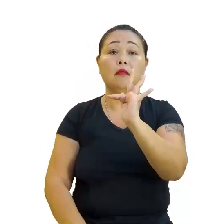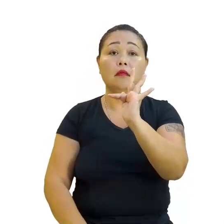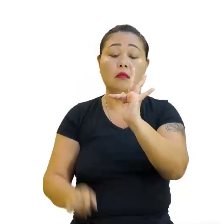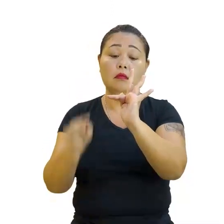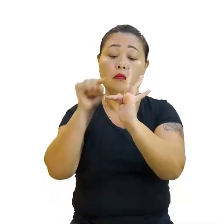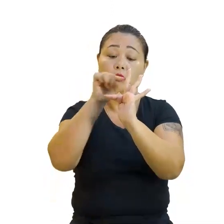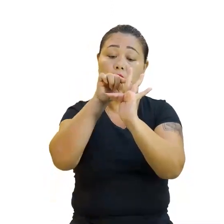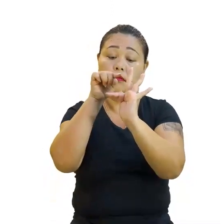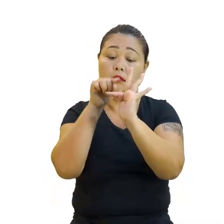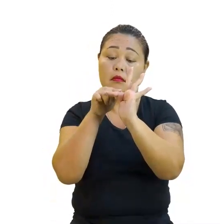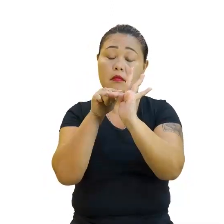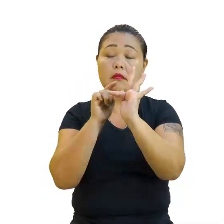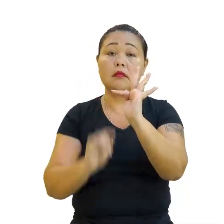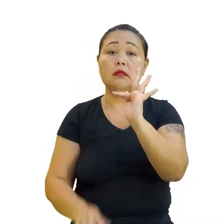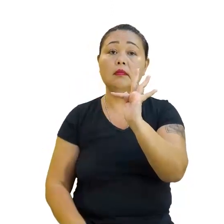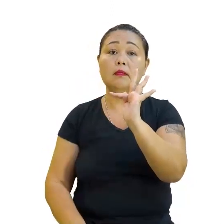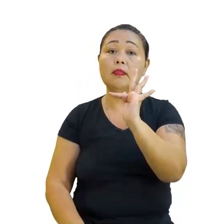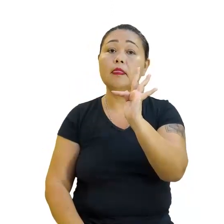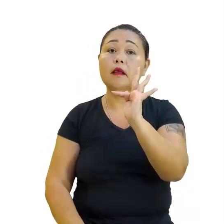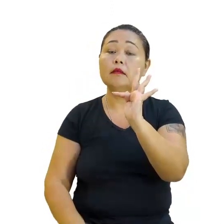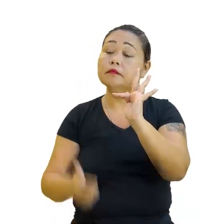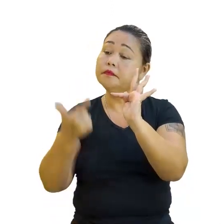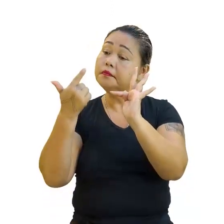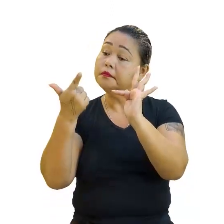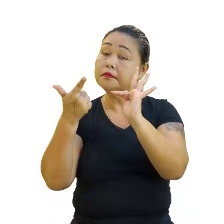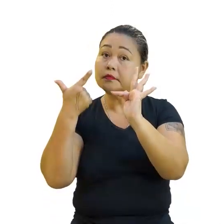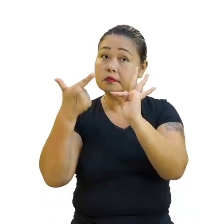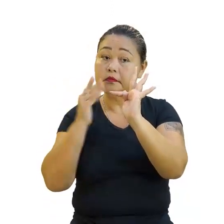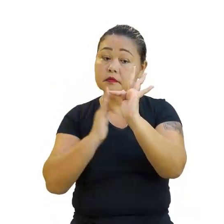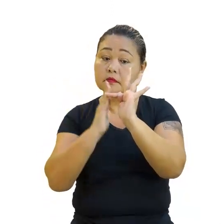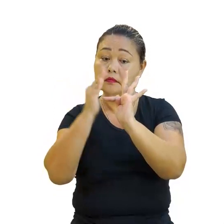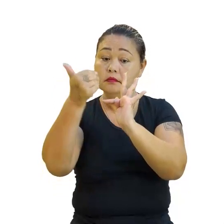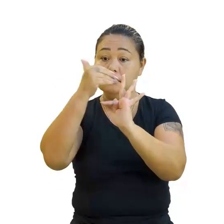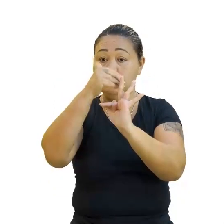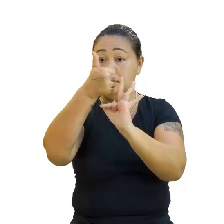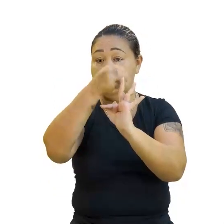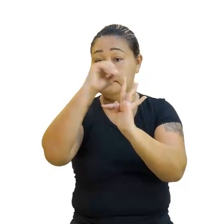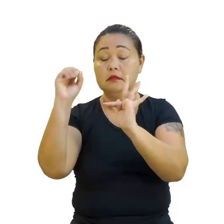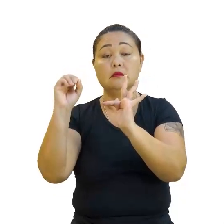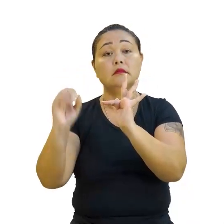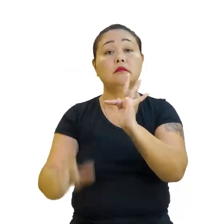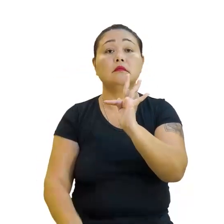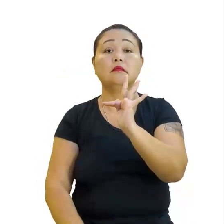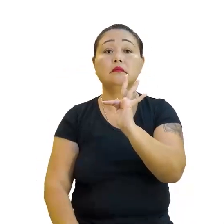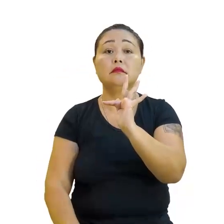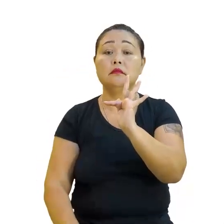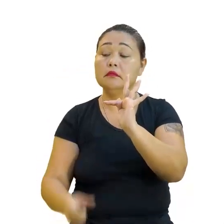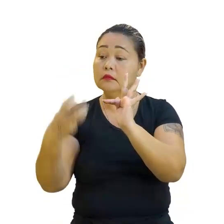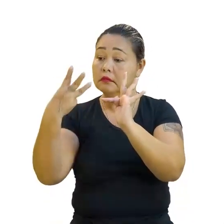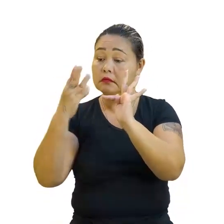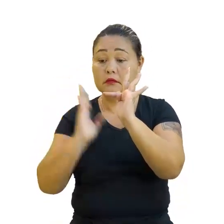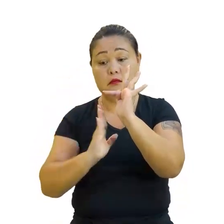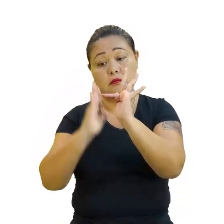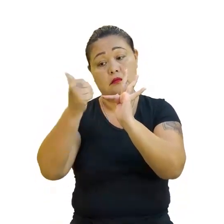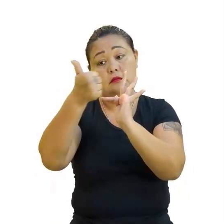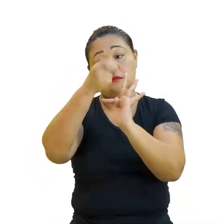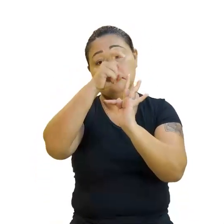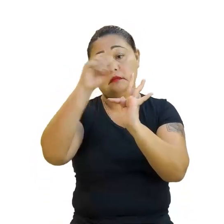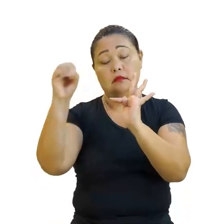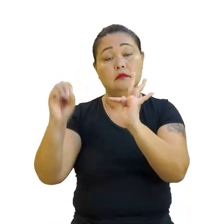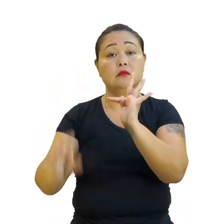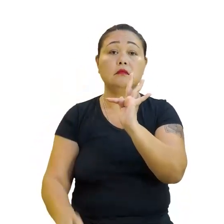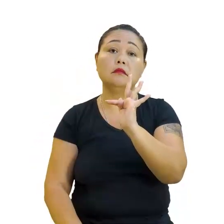formando os parezinhos ordenados aqui. Dois pares de sapato? 100 reais. 100 reais. Três pares de sapato? 150